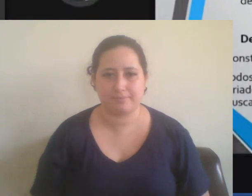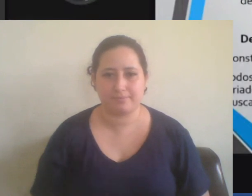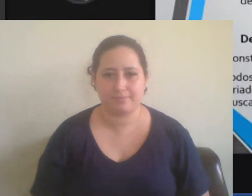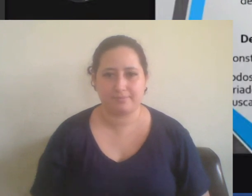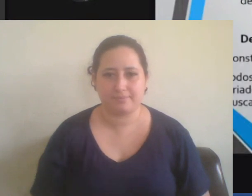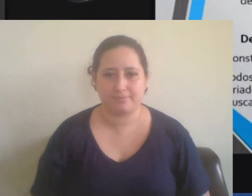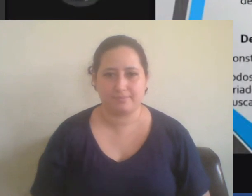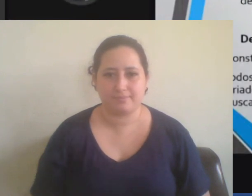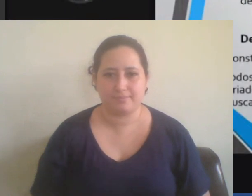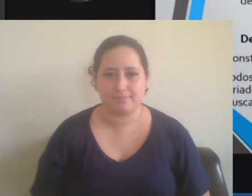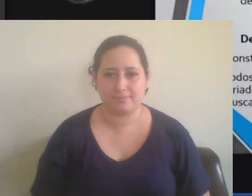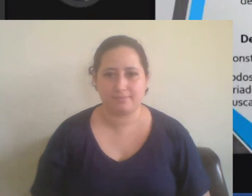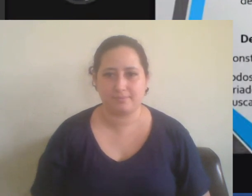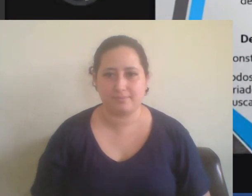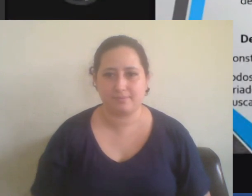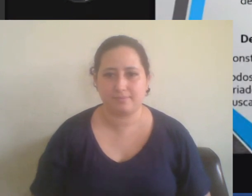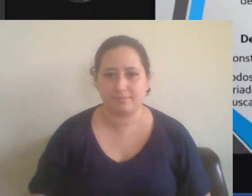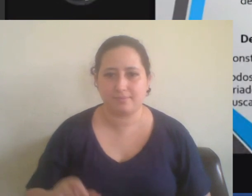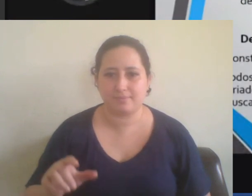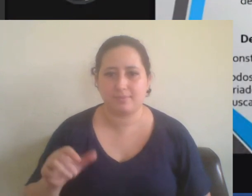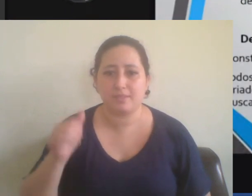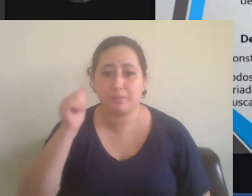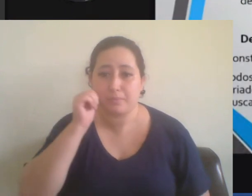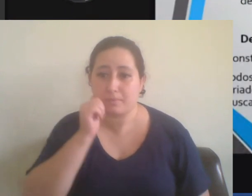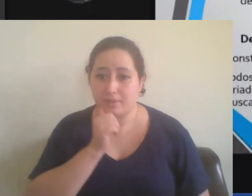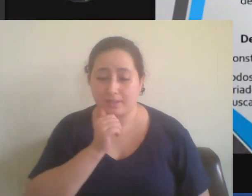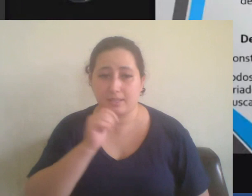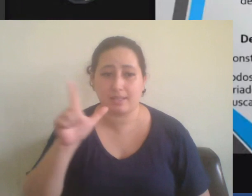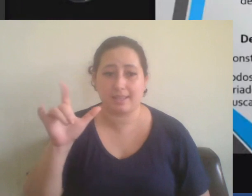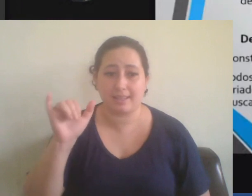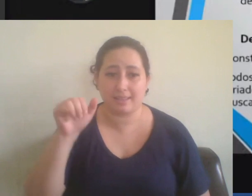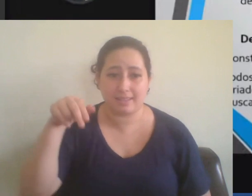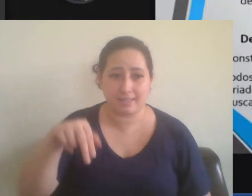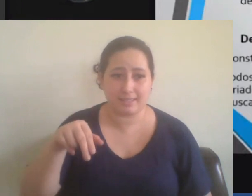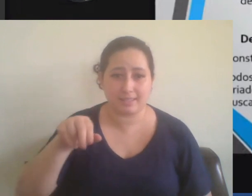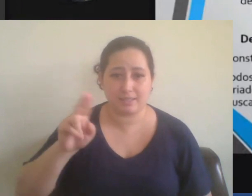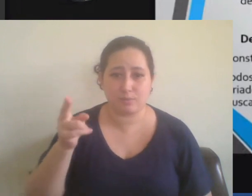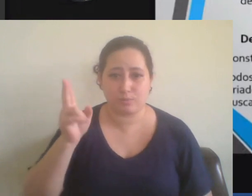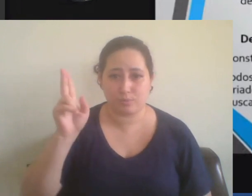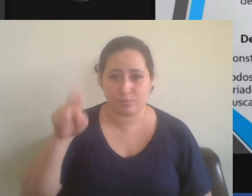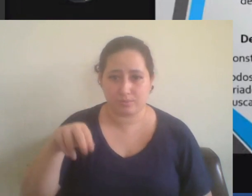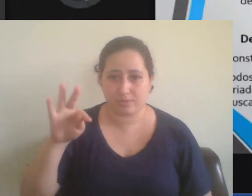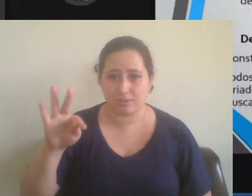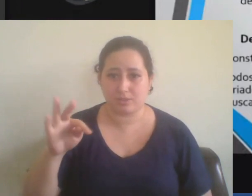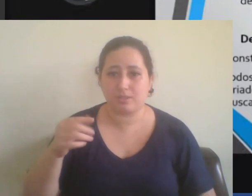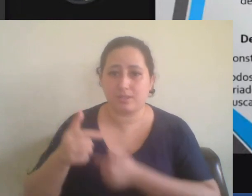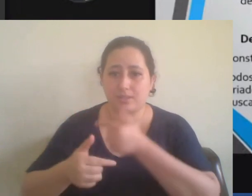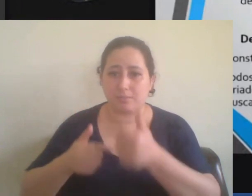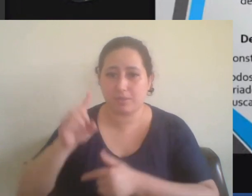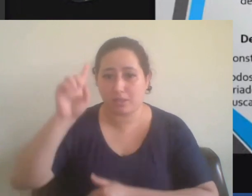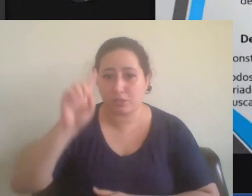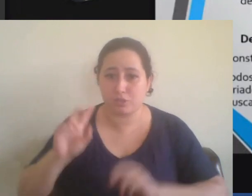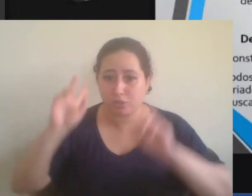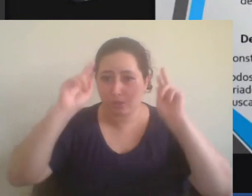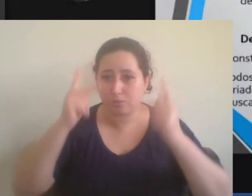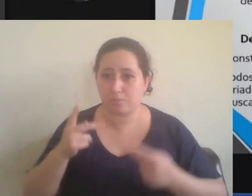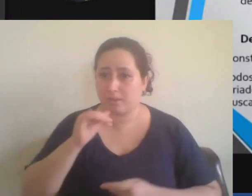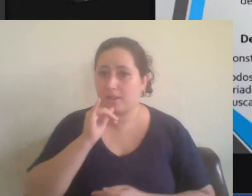Lynn Hunt, que é uma historiadora que trabalha com a questão dos direitos humanos, afirma